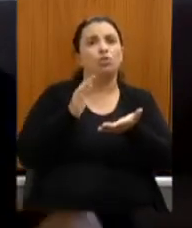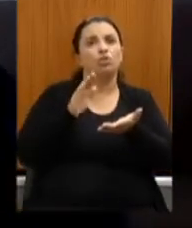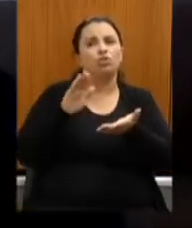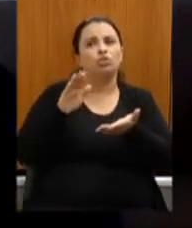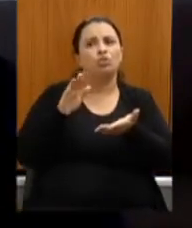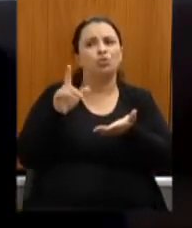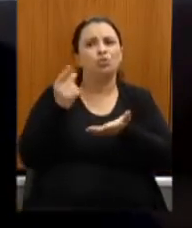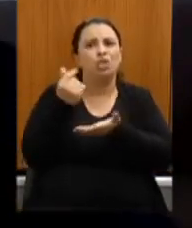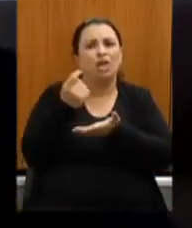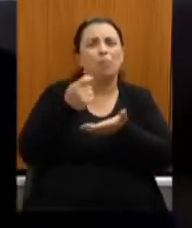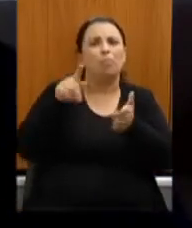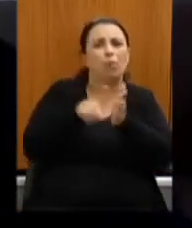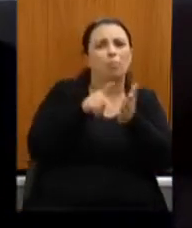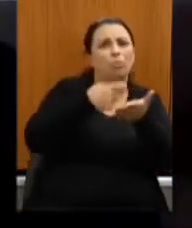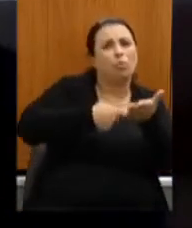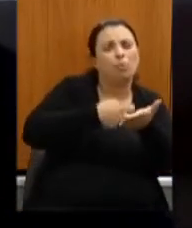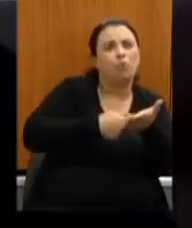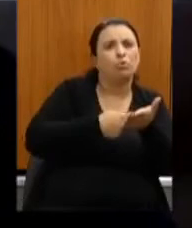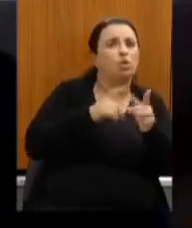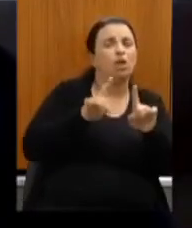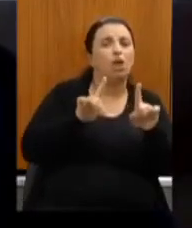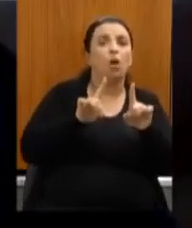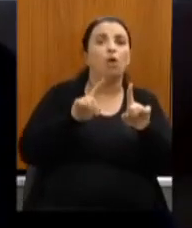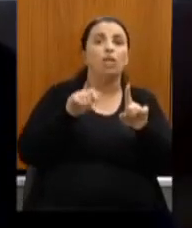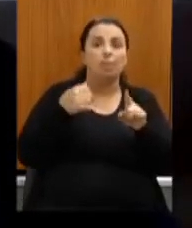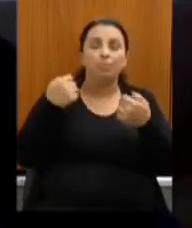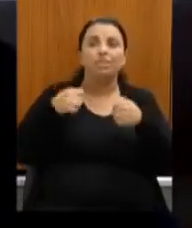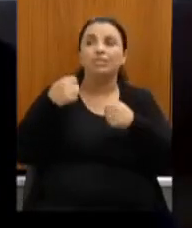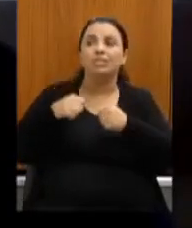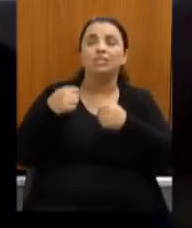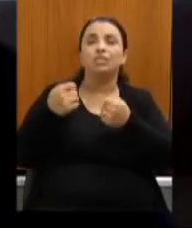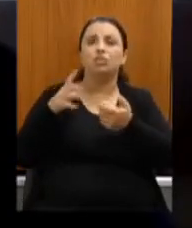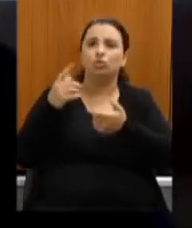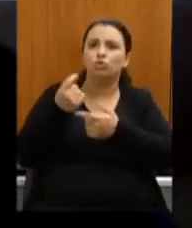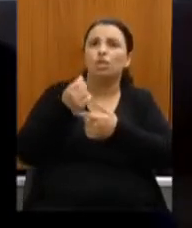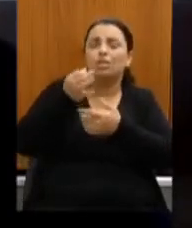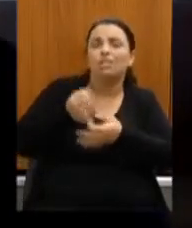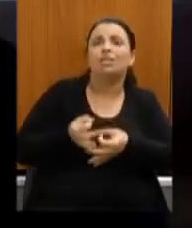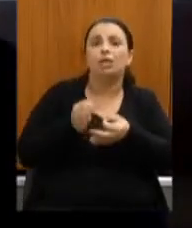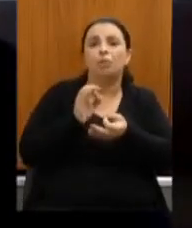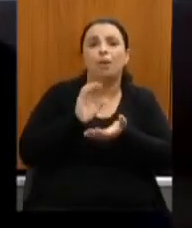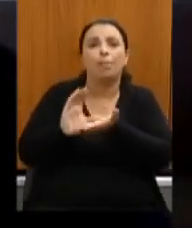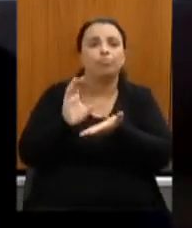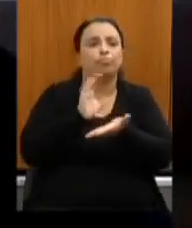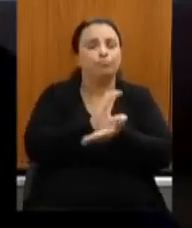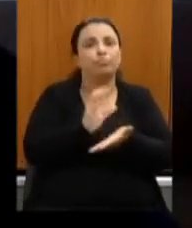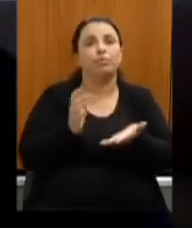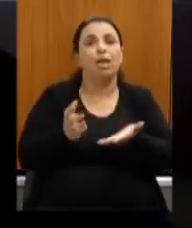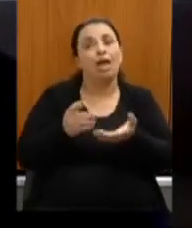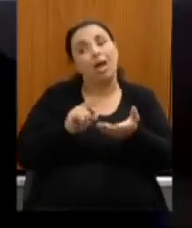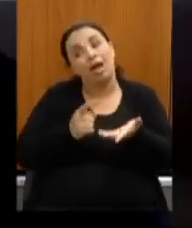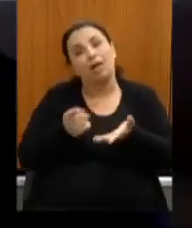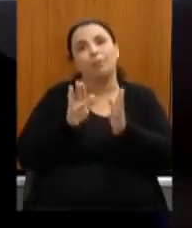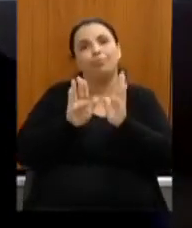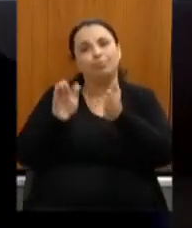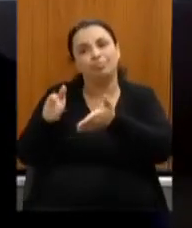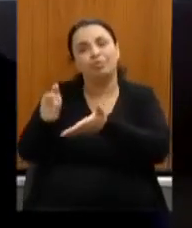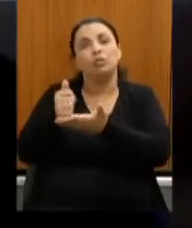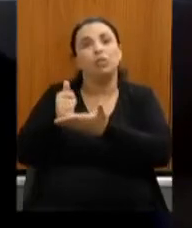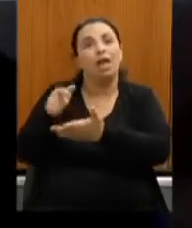mesmo das empresas para sustentá-la aí sim merece o nome de filarmônica e para não terminar muito vazia da minha